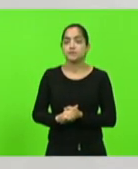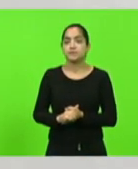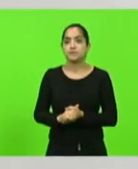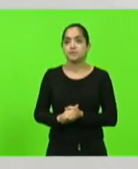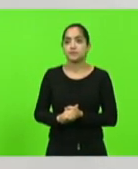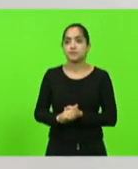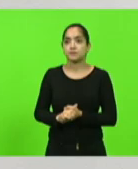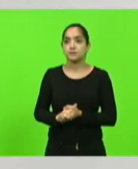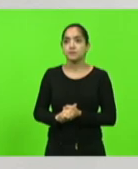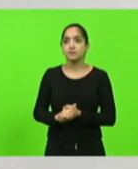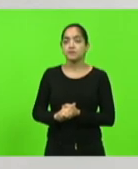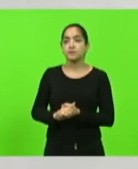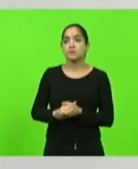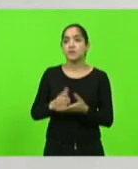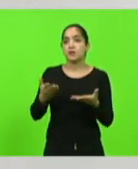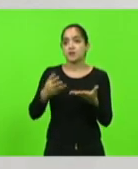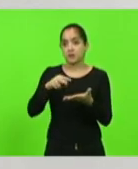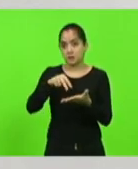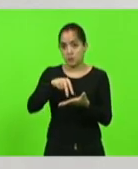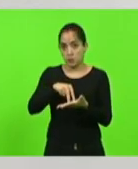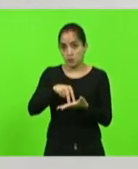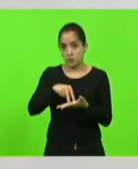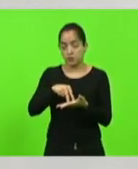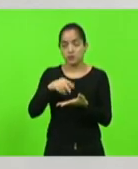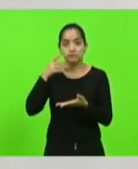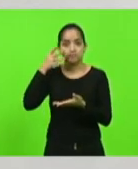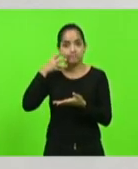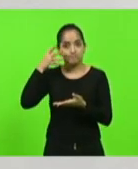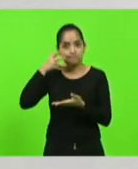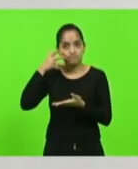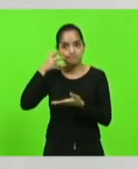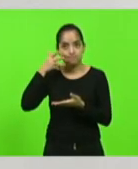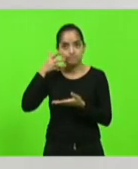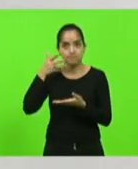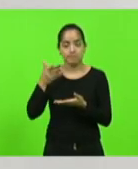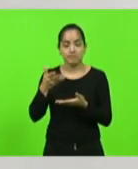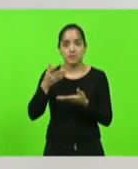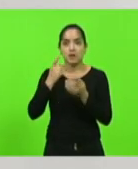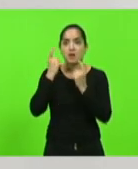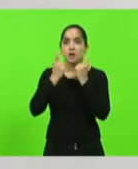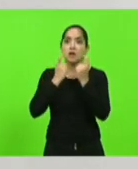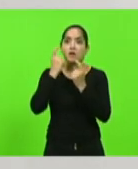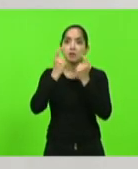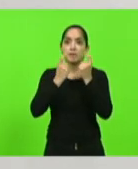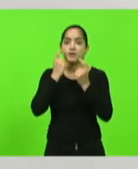O que me traz aqui na tribuna é uma preocupação,